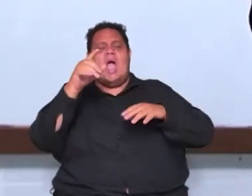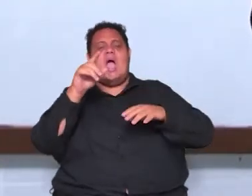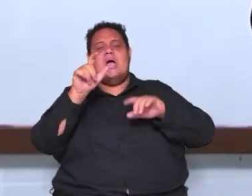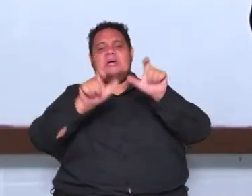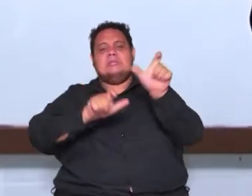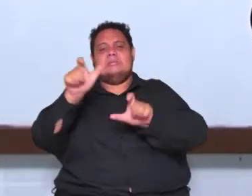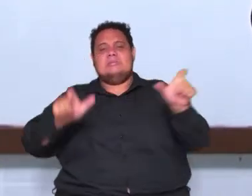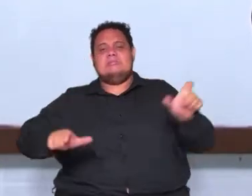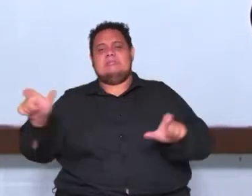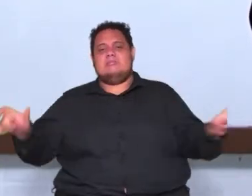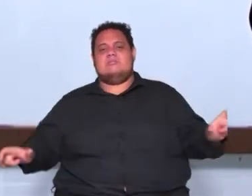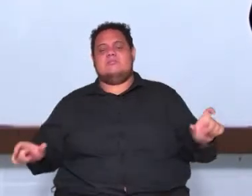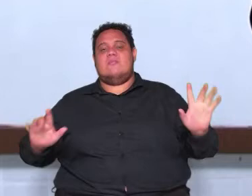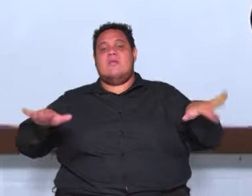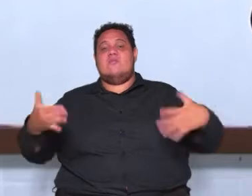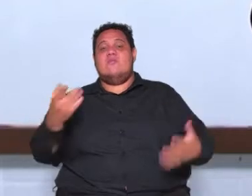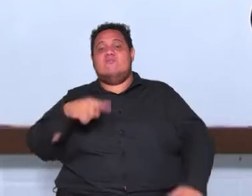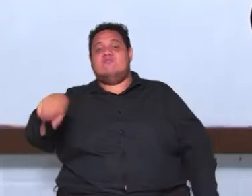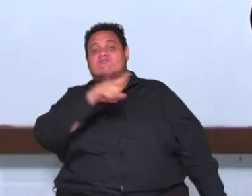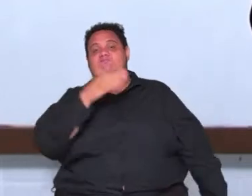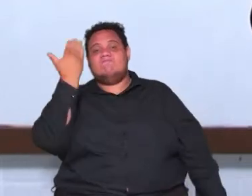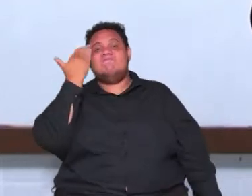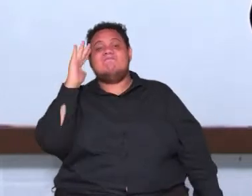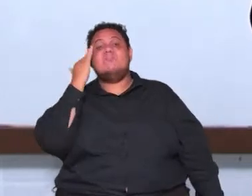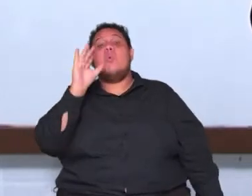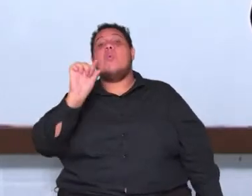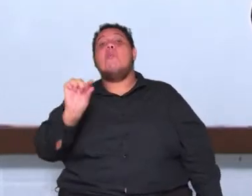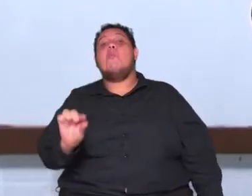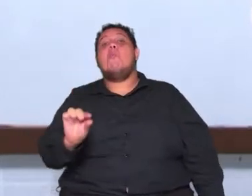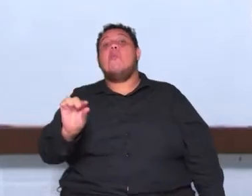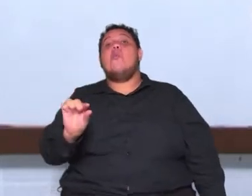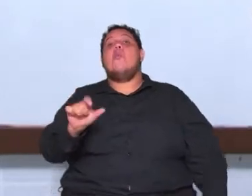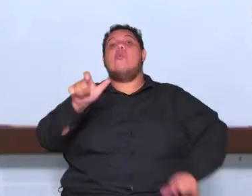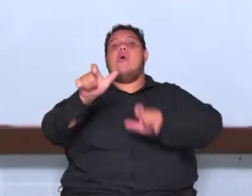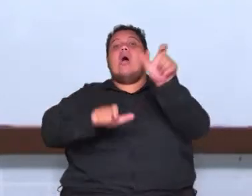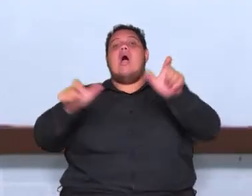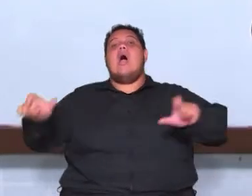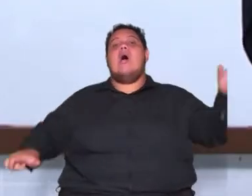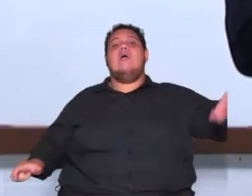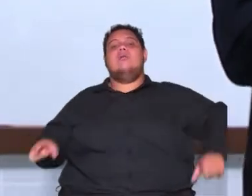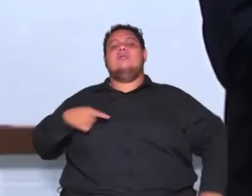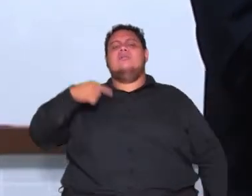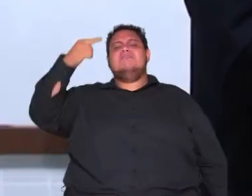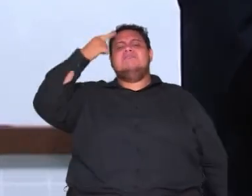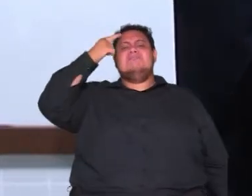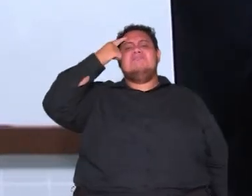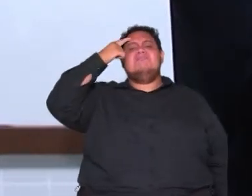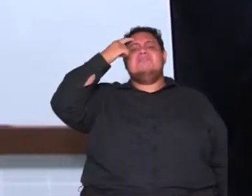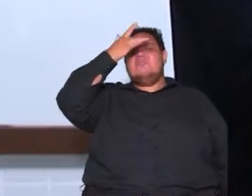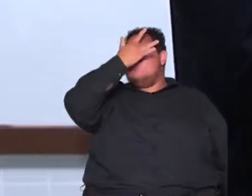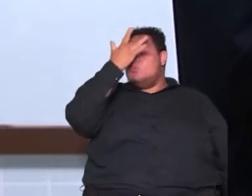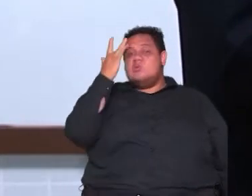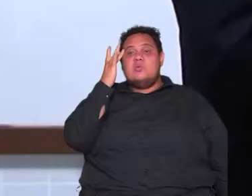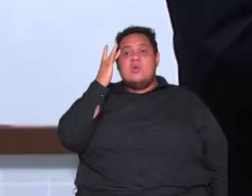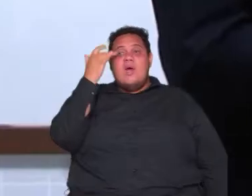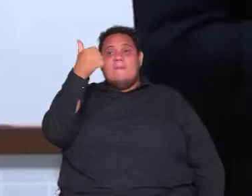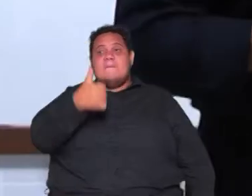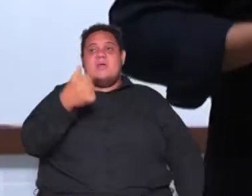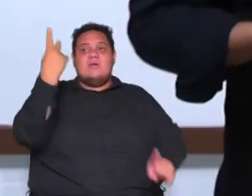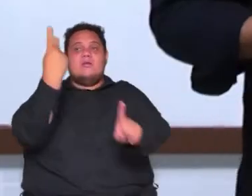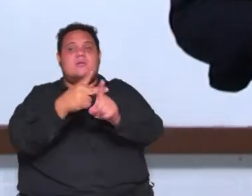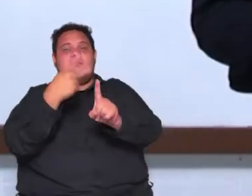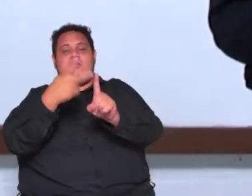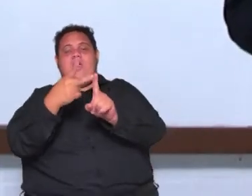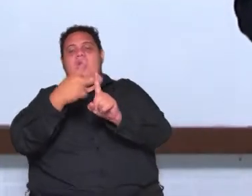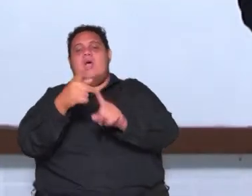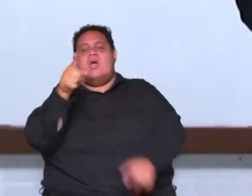e você vai entender um pouco sobre cada um desses pensadores o primeiro deles esse cara